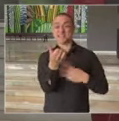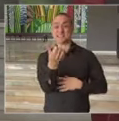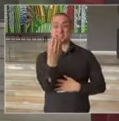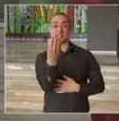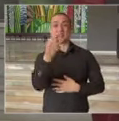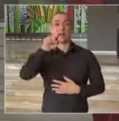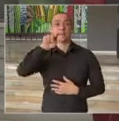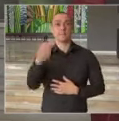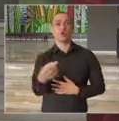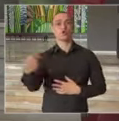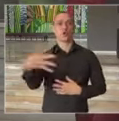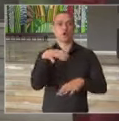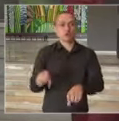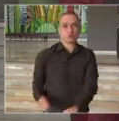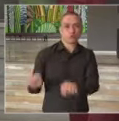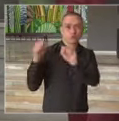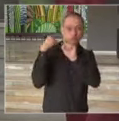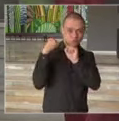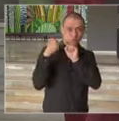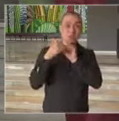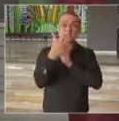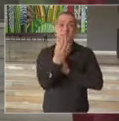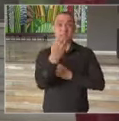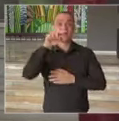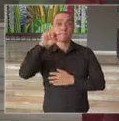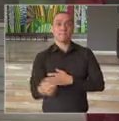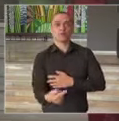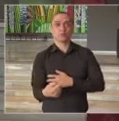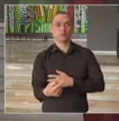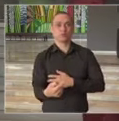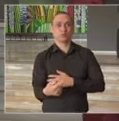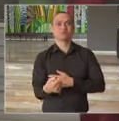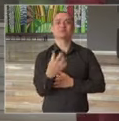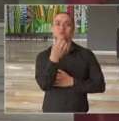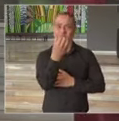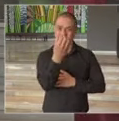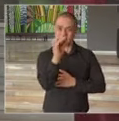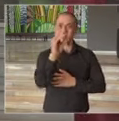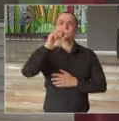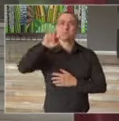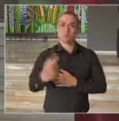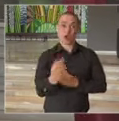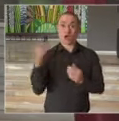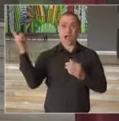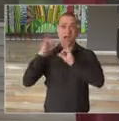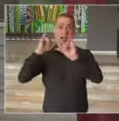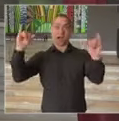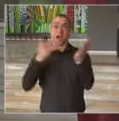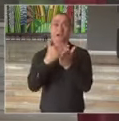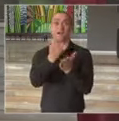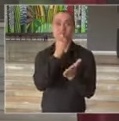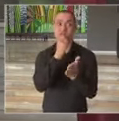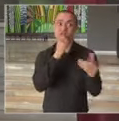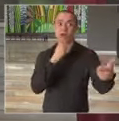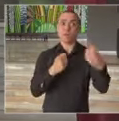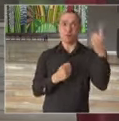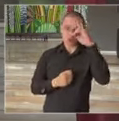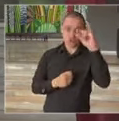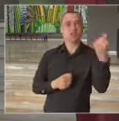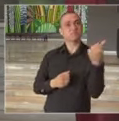novos cobertores doados no primeiro dia, antes mesmo do início da nossa campanha.